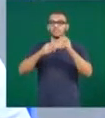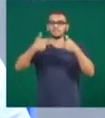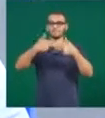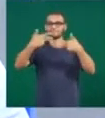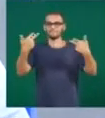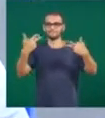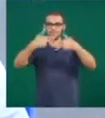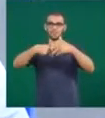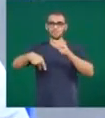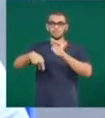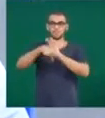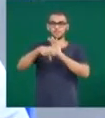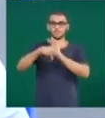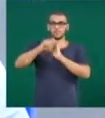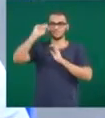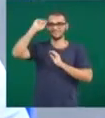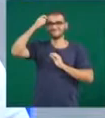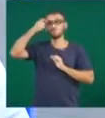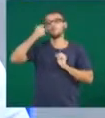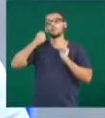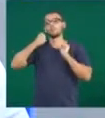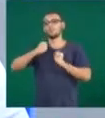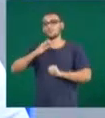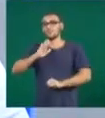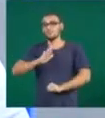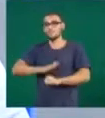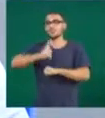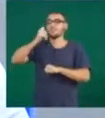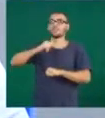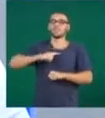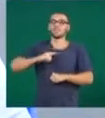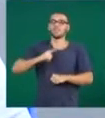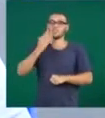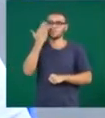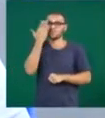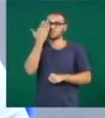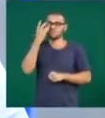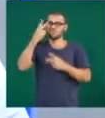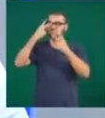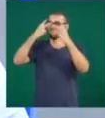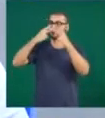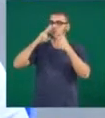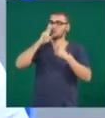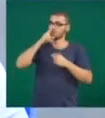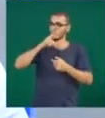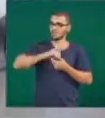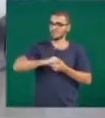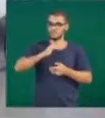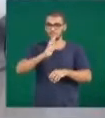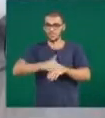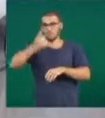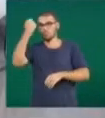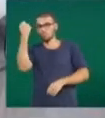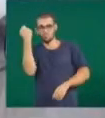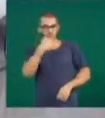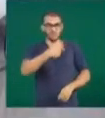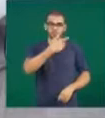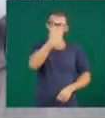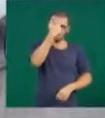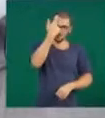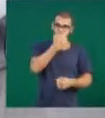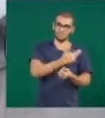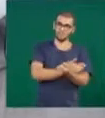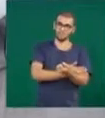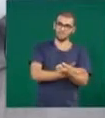tem mais chance de desenvolver glaucomas mais agressivos do que caucasianos. E no Brasil, é comum